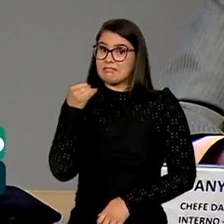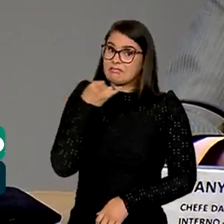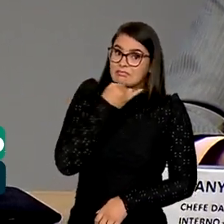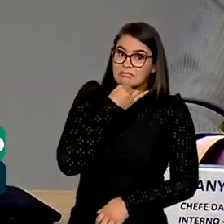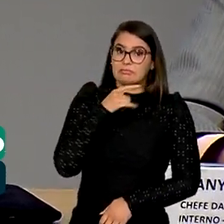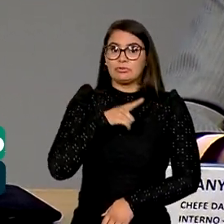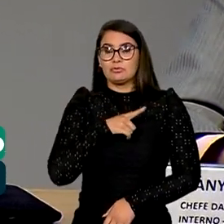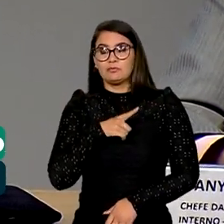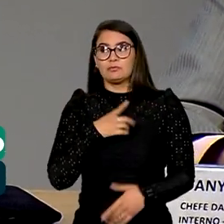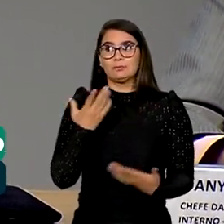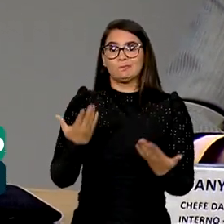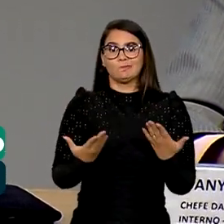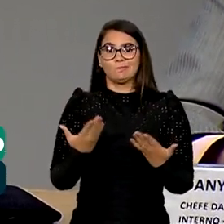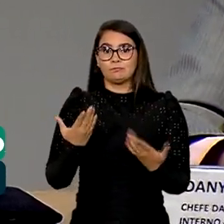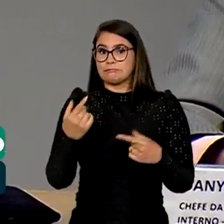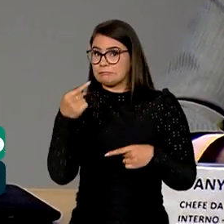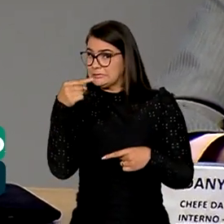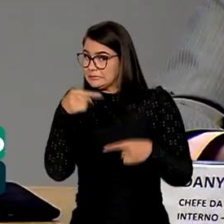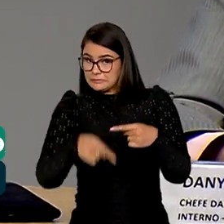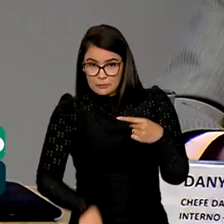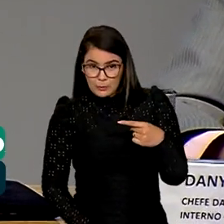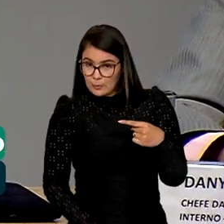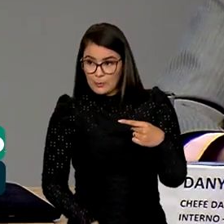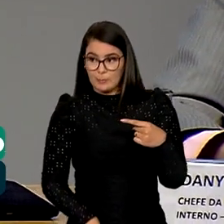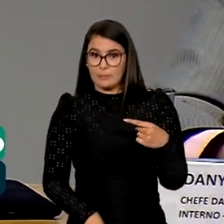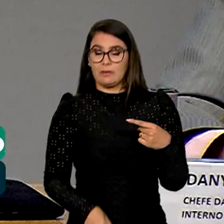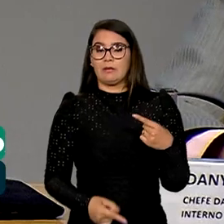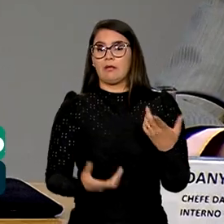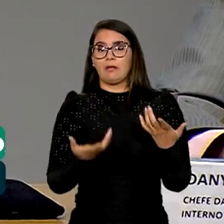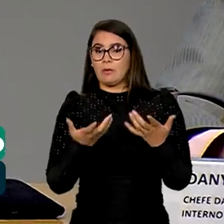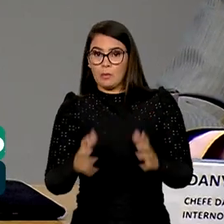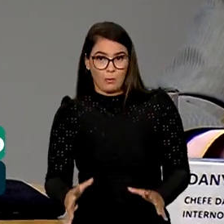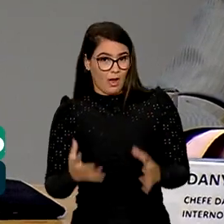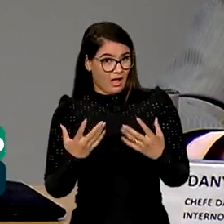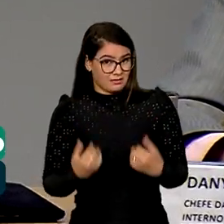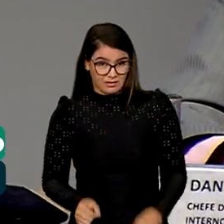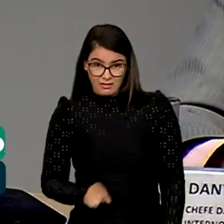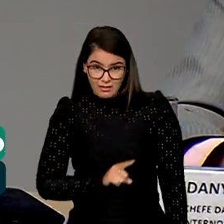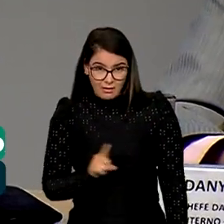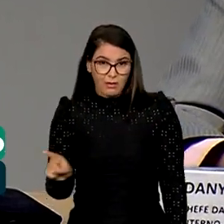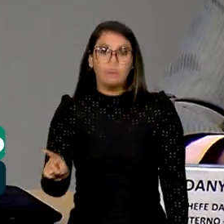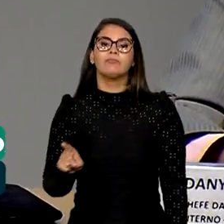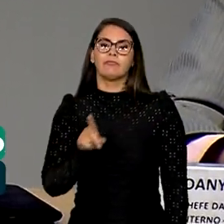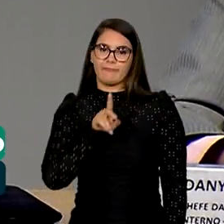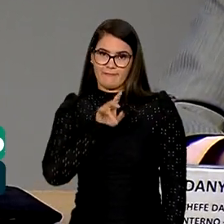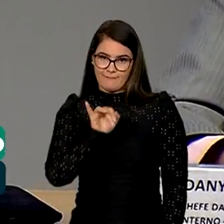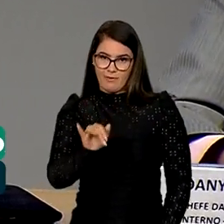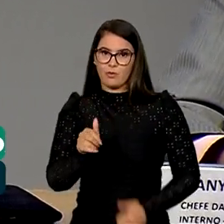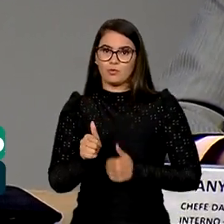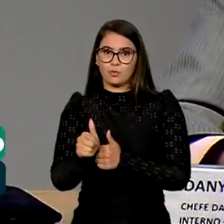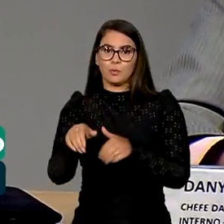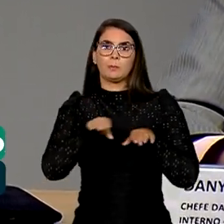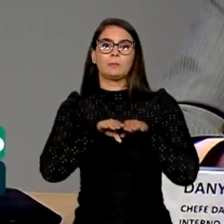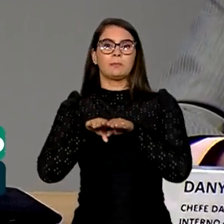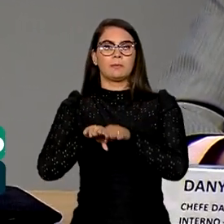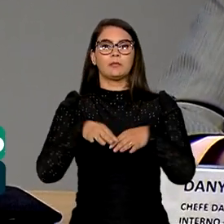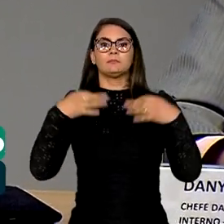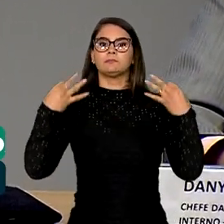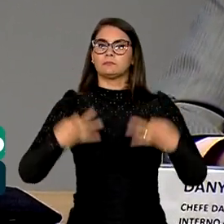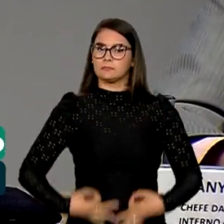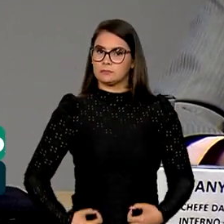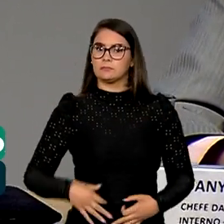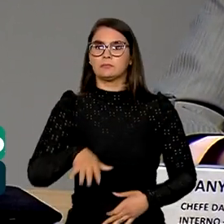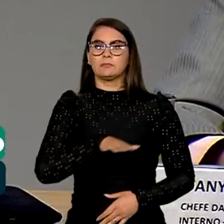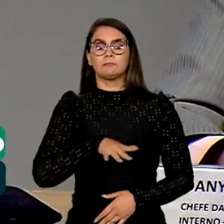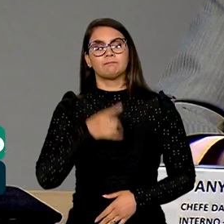houver qualquer desvio indesejável, inaceitável, vai-se seguir o padrão de conduta adequado no